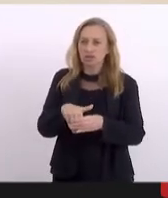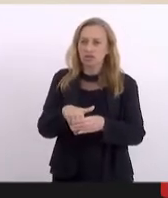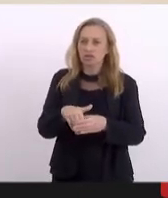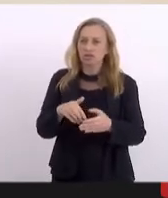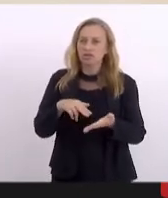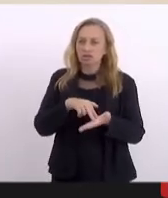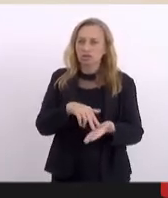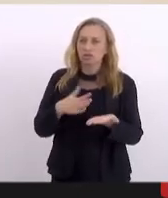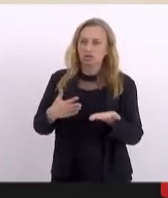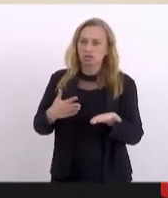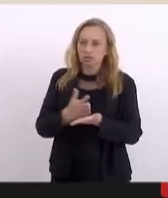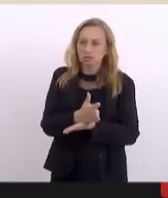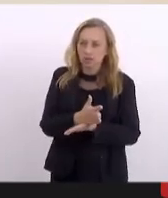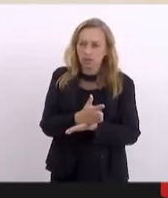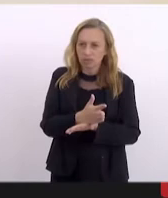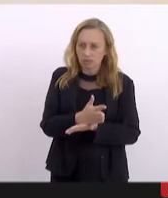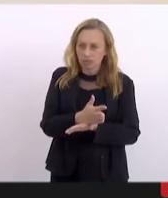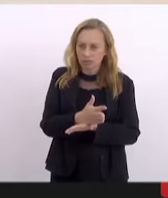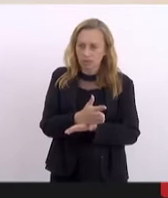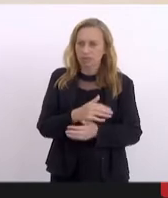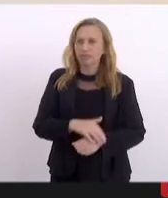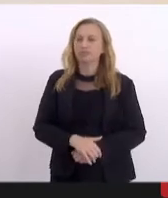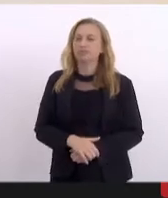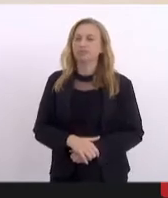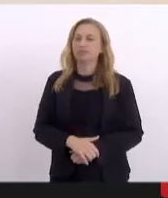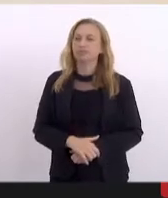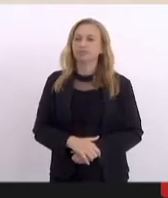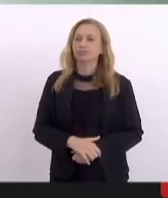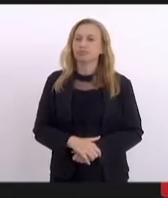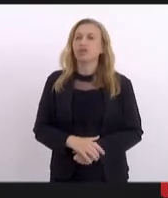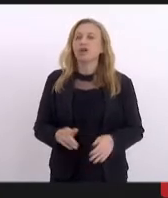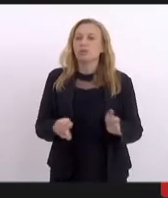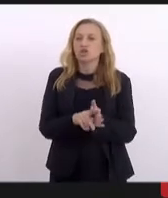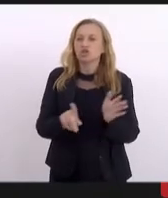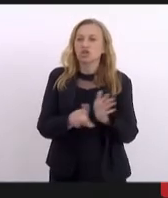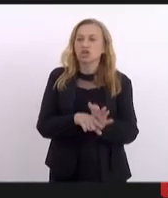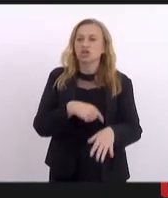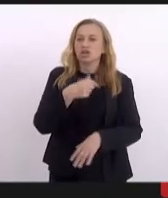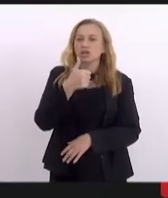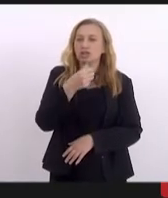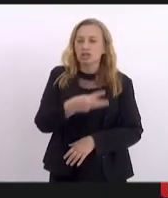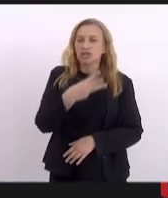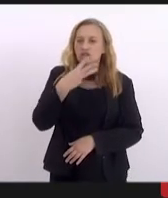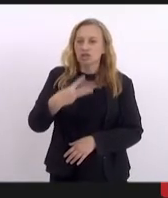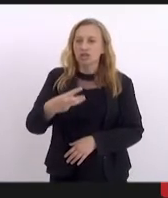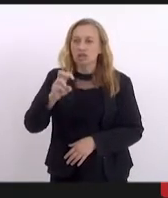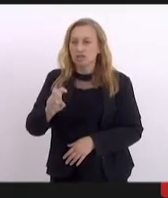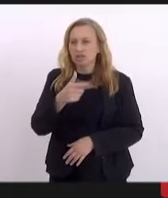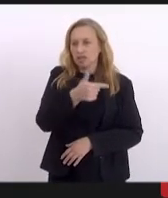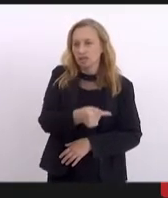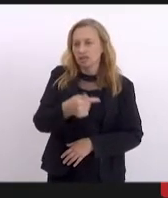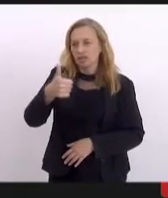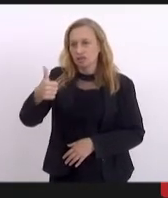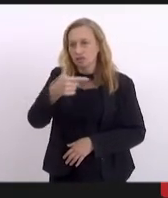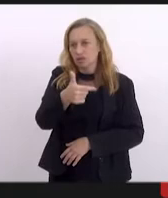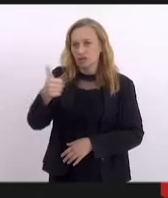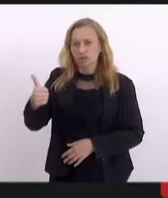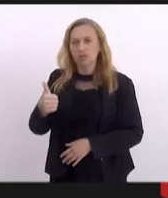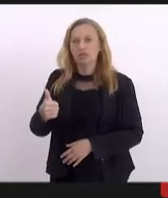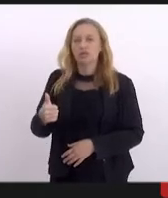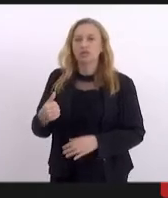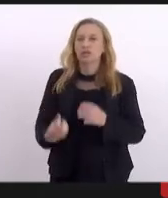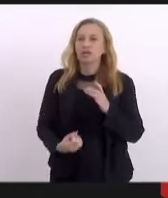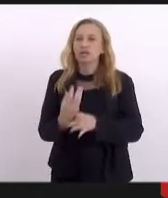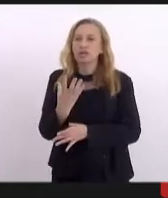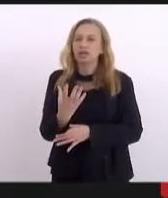senhores que permaneçam como estão, aprovado. Projeto de lei 3572 de 2021, que dispõe sobre a